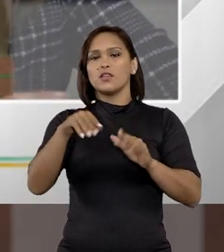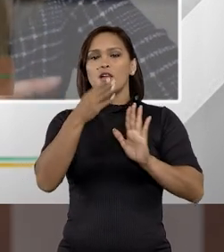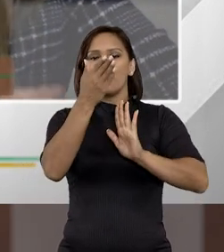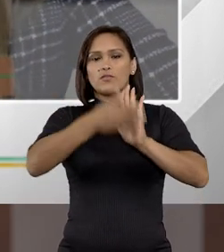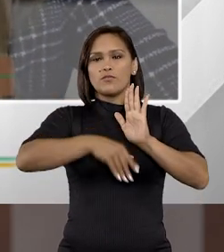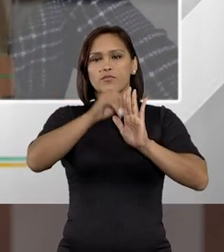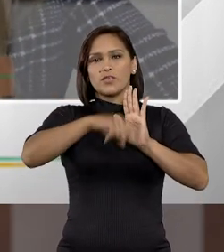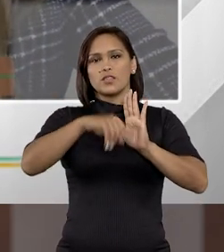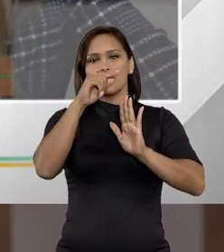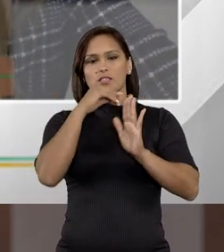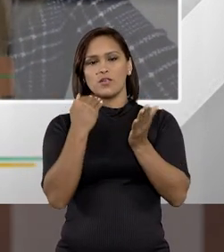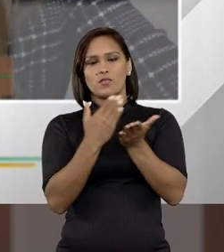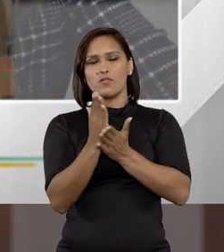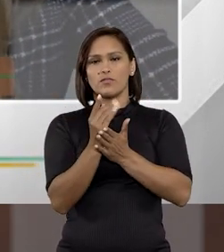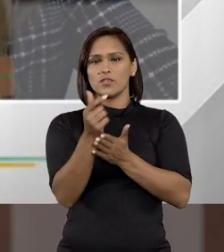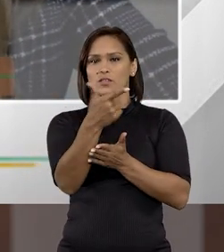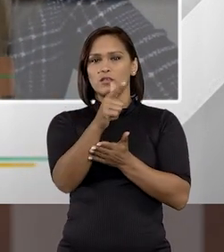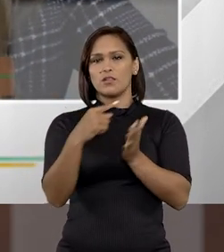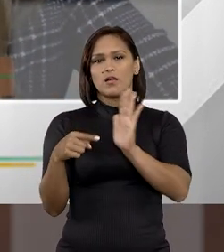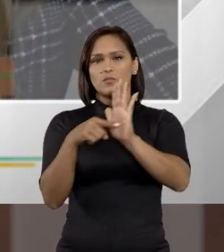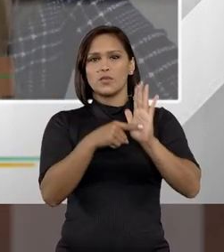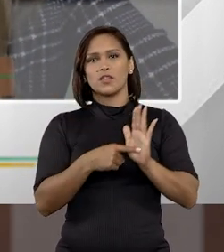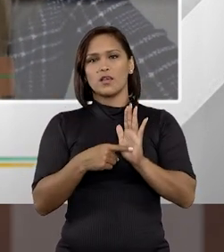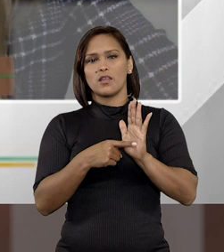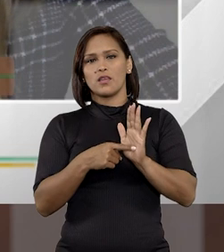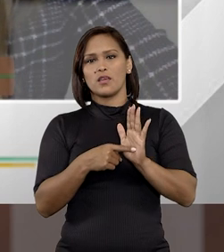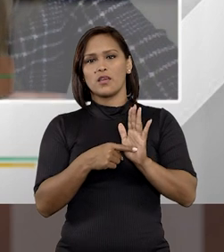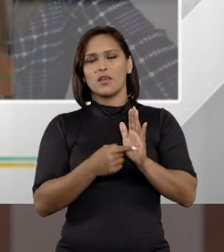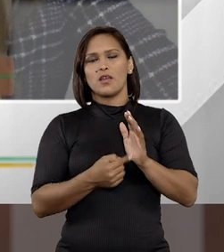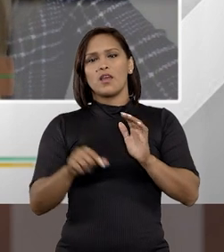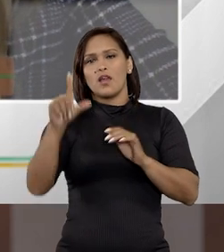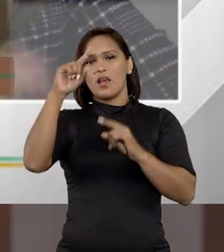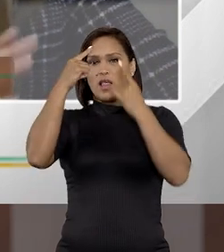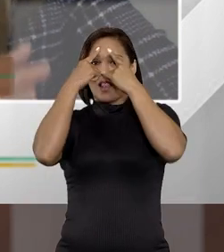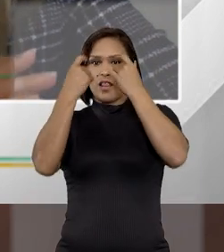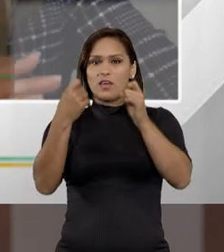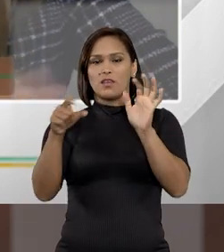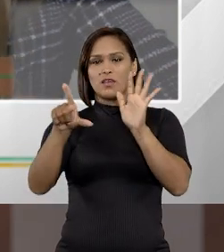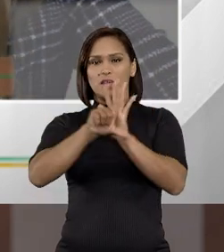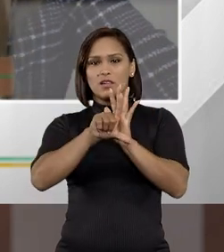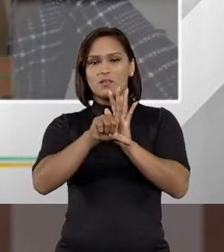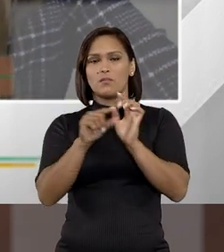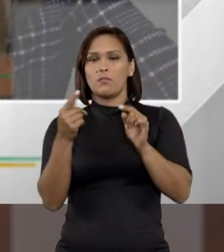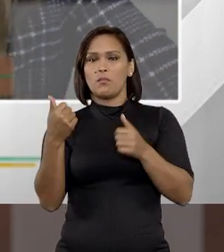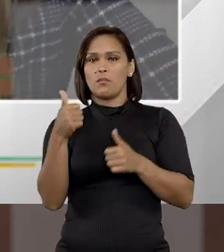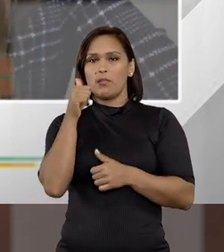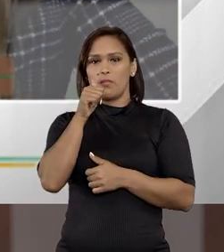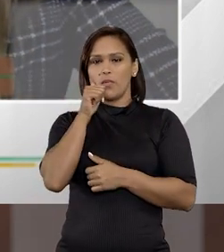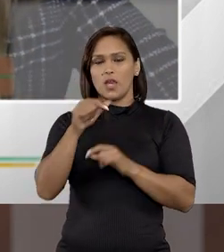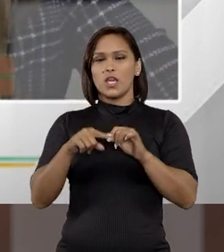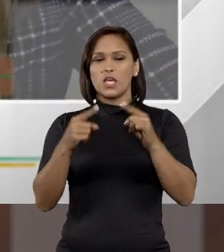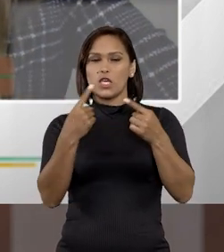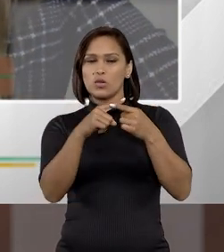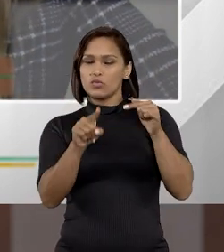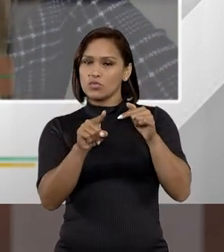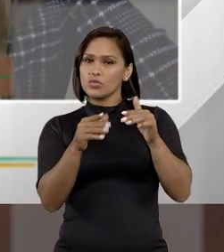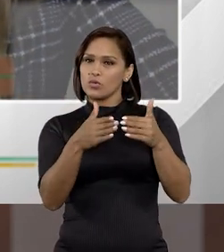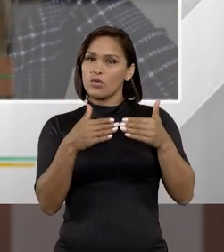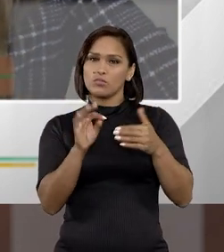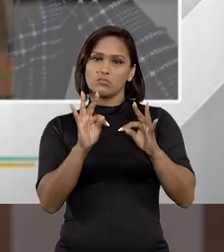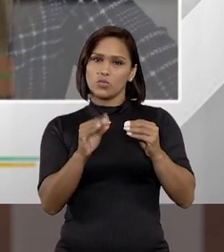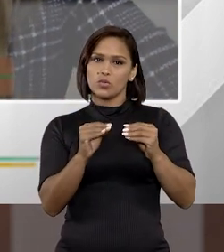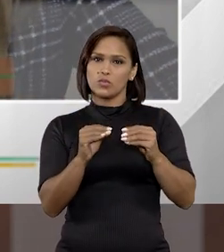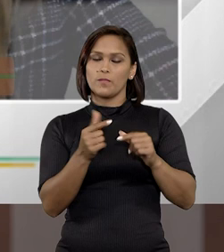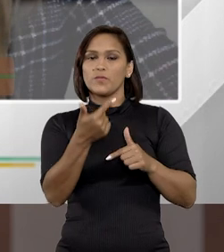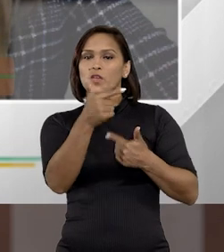essa vedação da prisão de ofício não se aplicaria à lei de violência doméstica, o que eu discordo com as devidas venhas